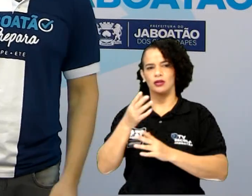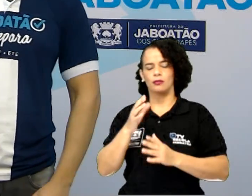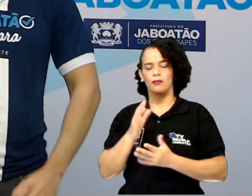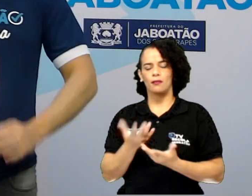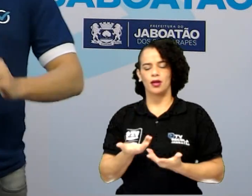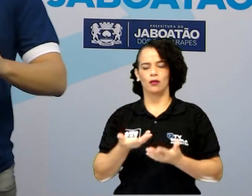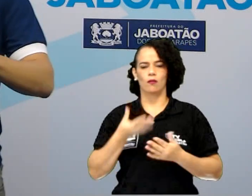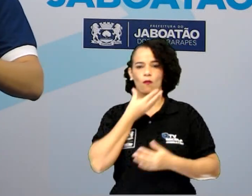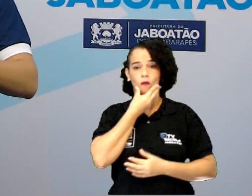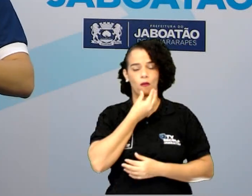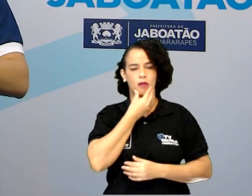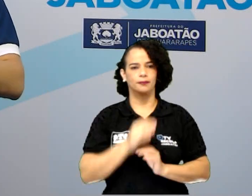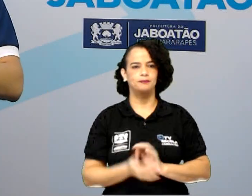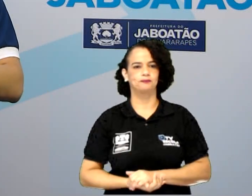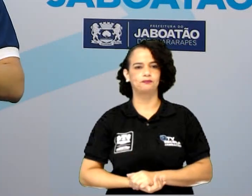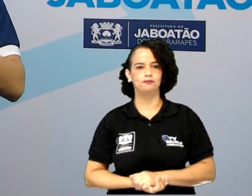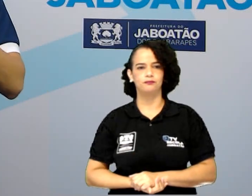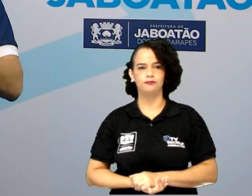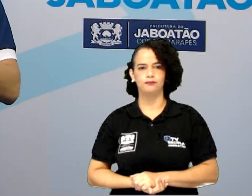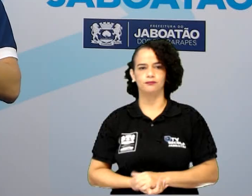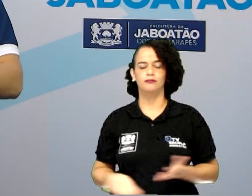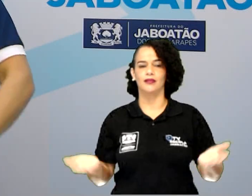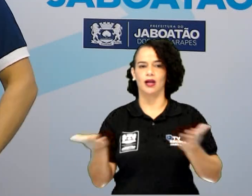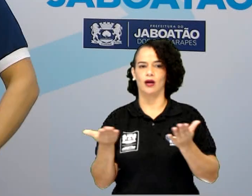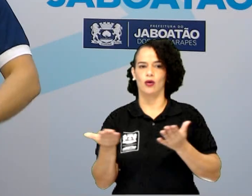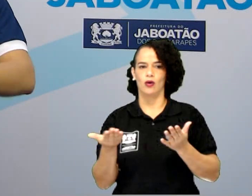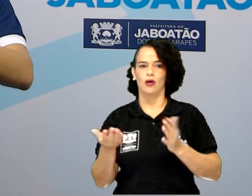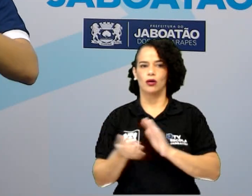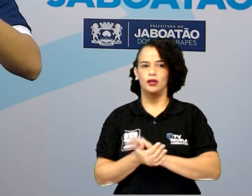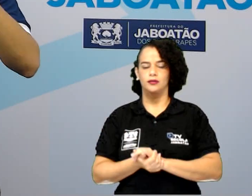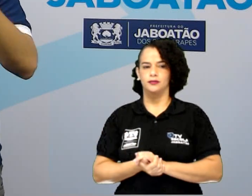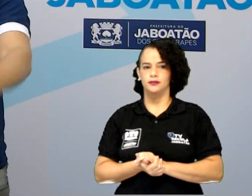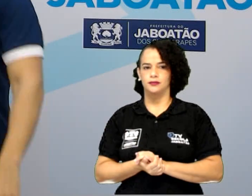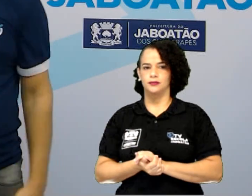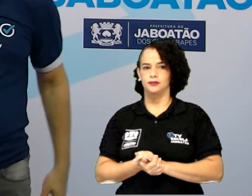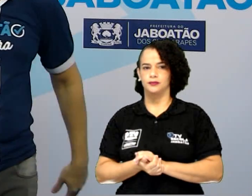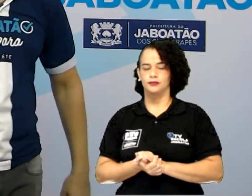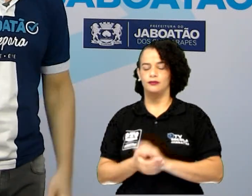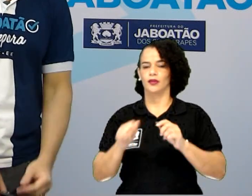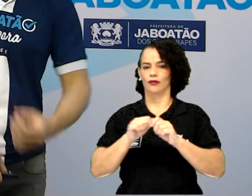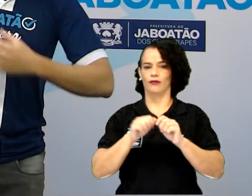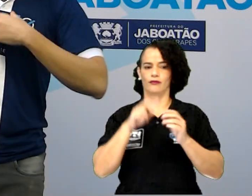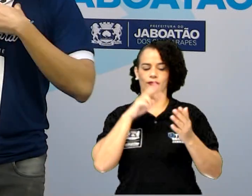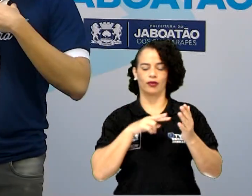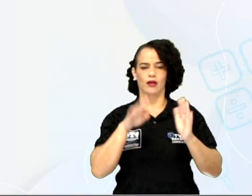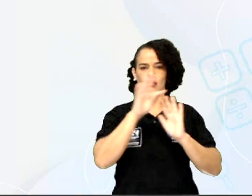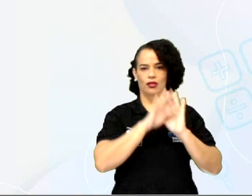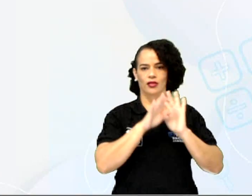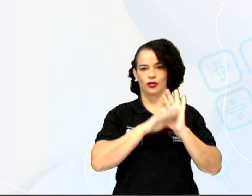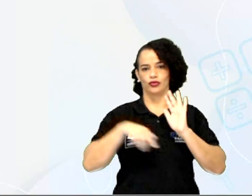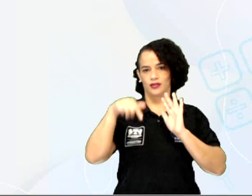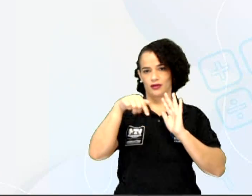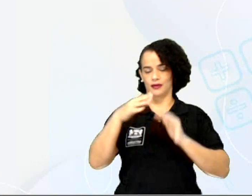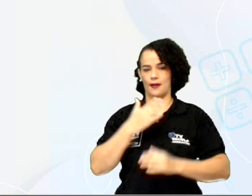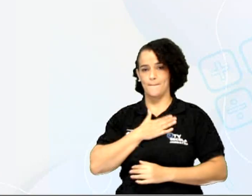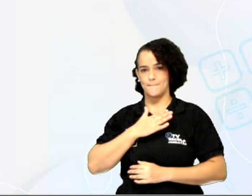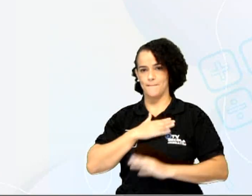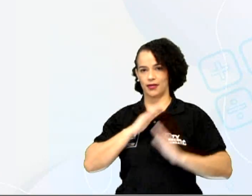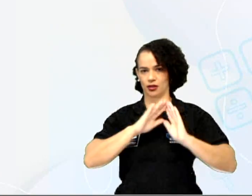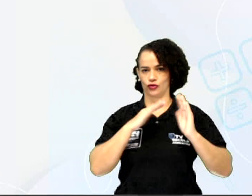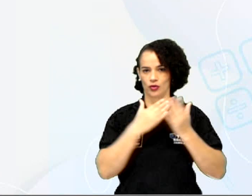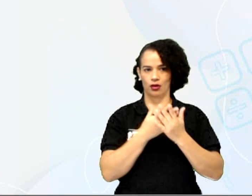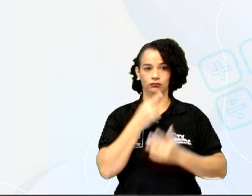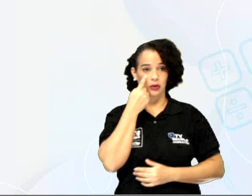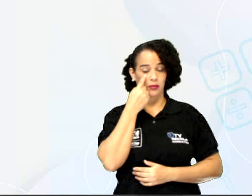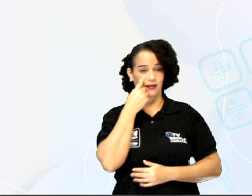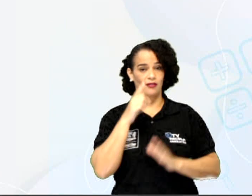número 9. Mas, para isso, vamos ler o texto 7. Minha escola. Observante de mais